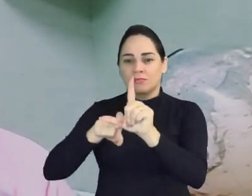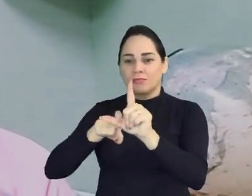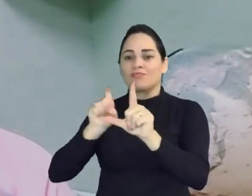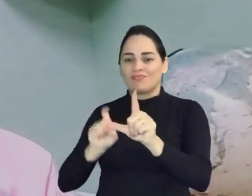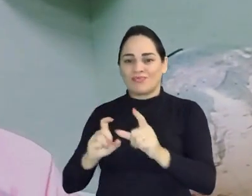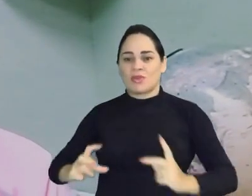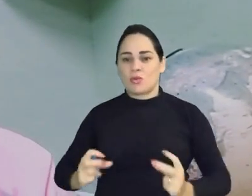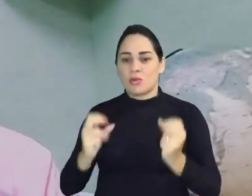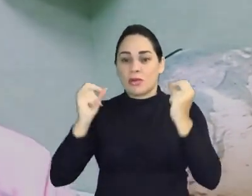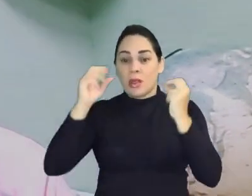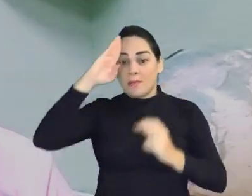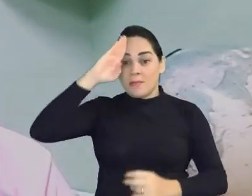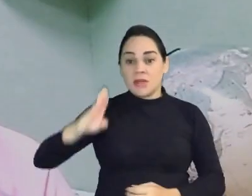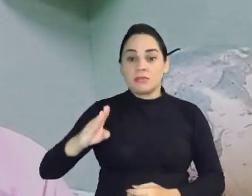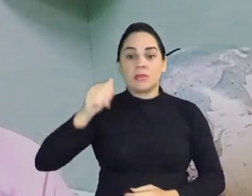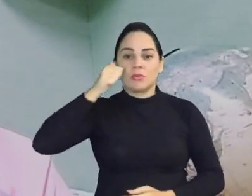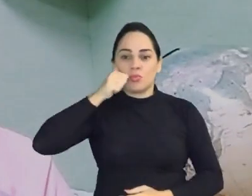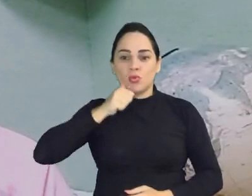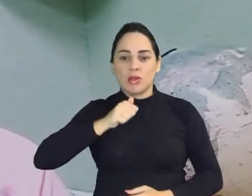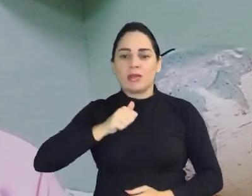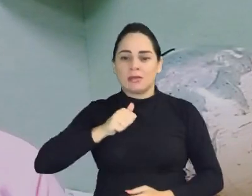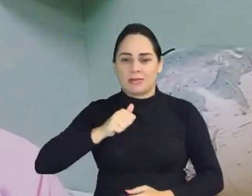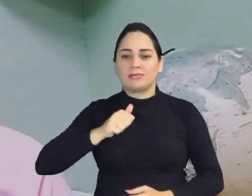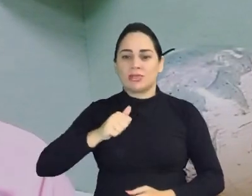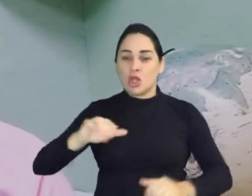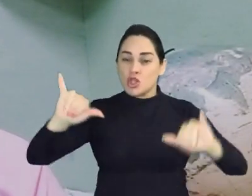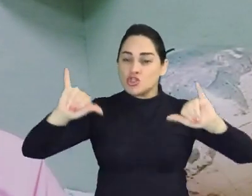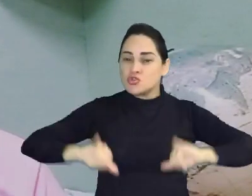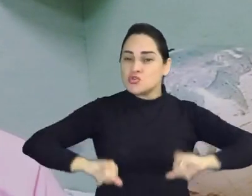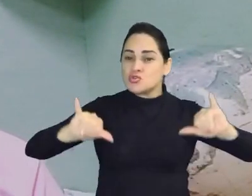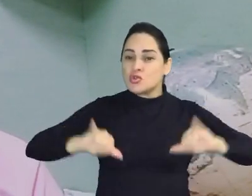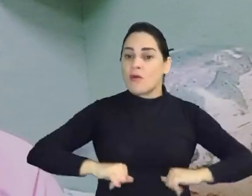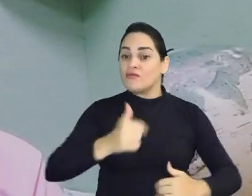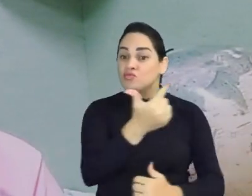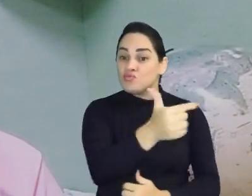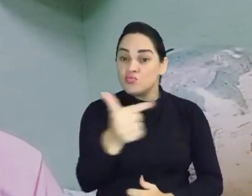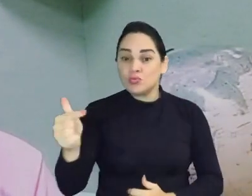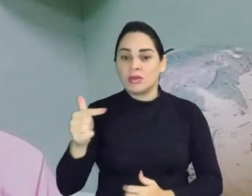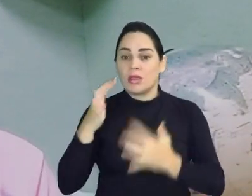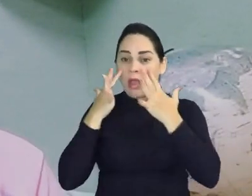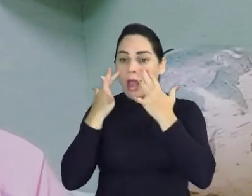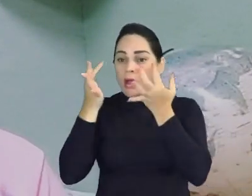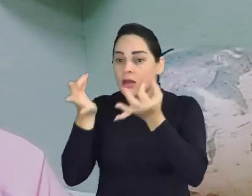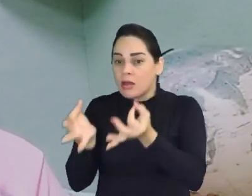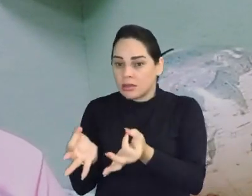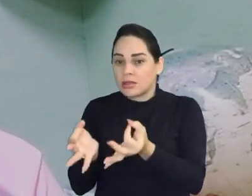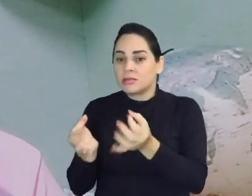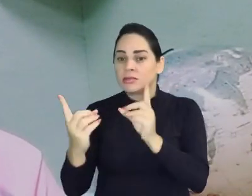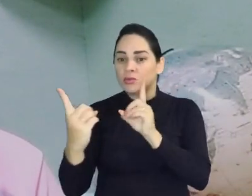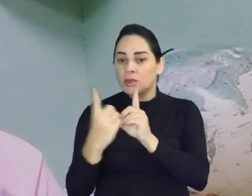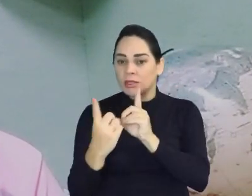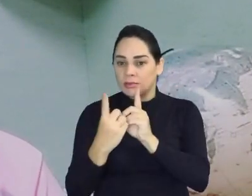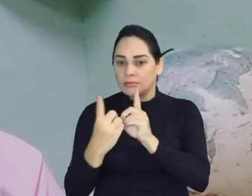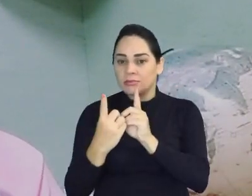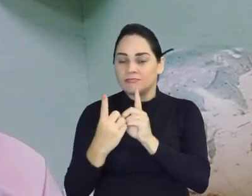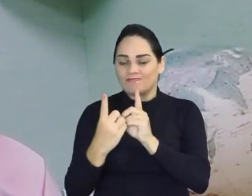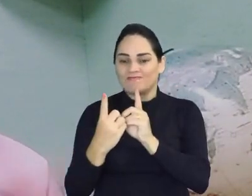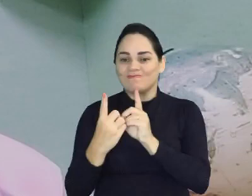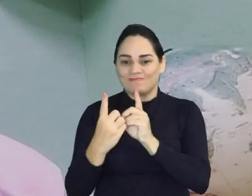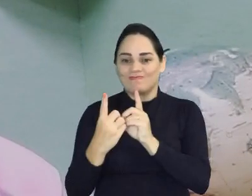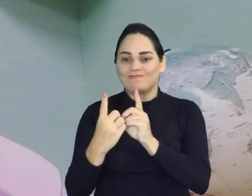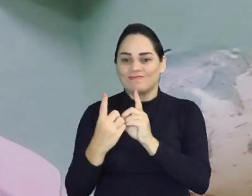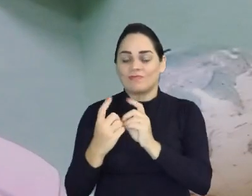principalmente as mulheres que sofrem muito sem a atenção desse serviço,